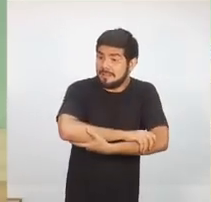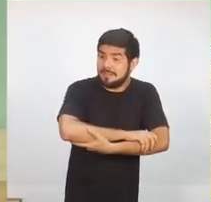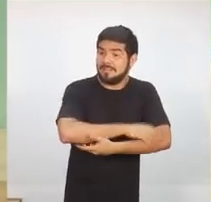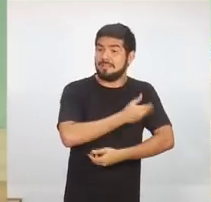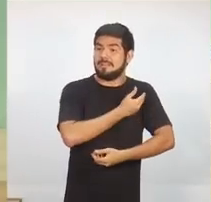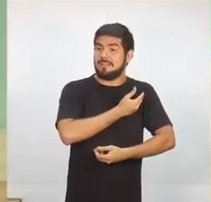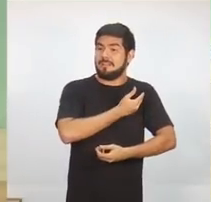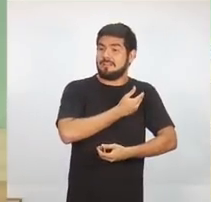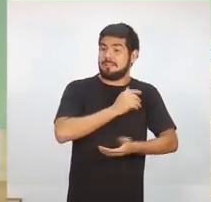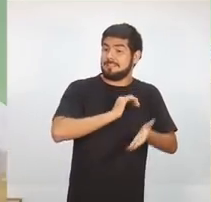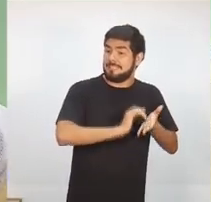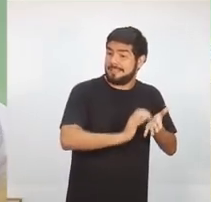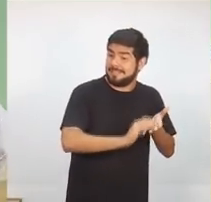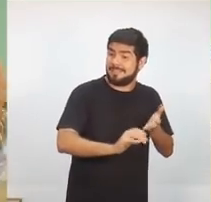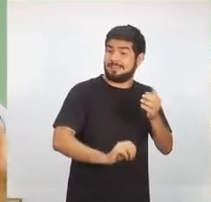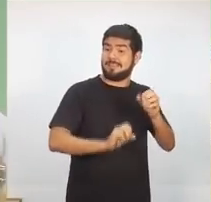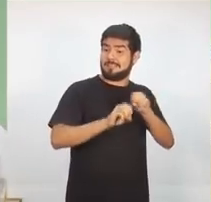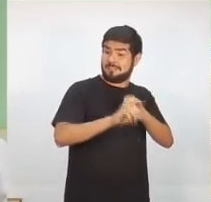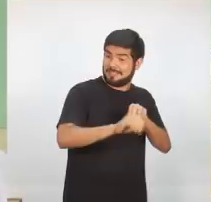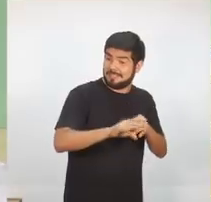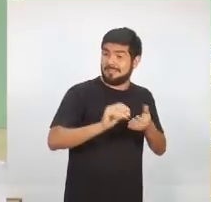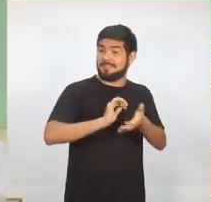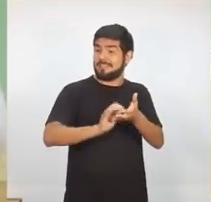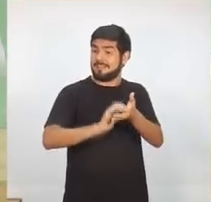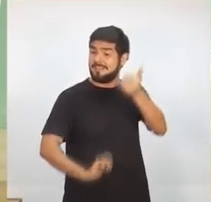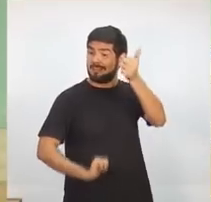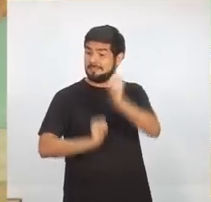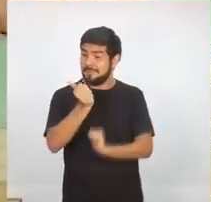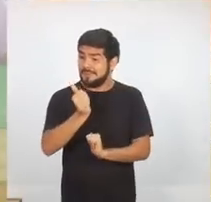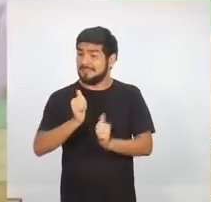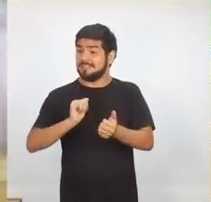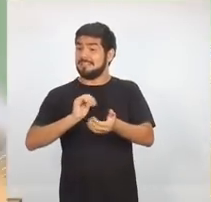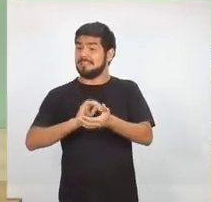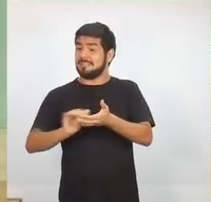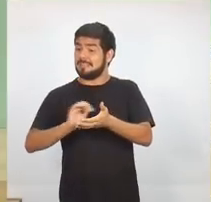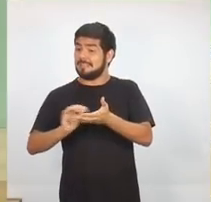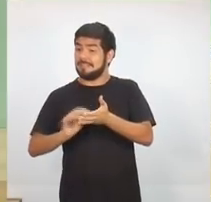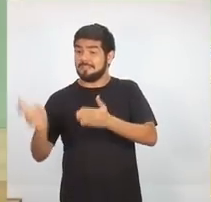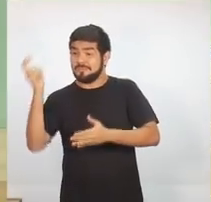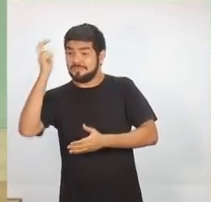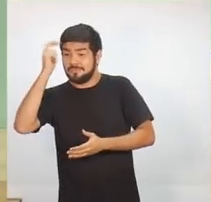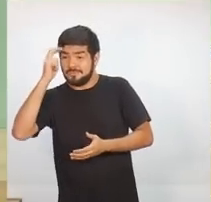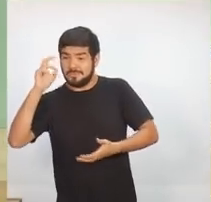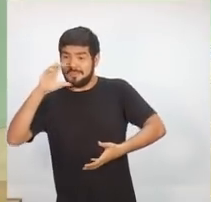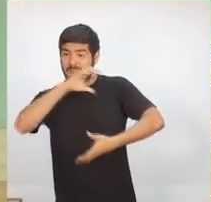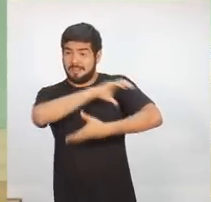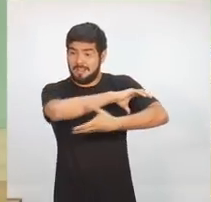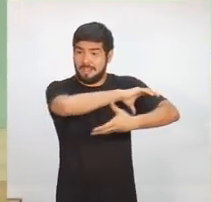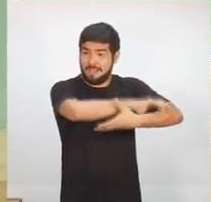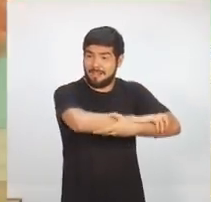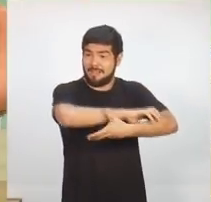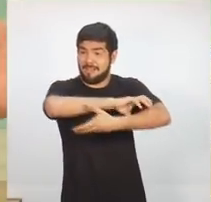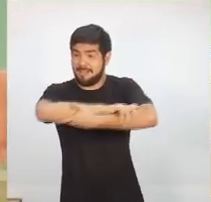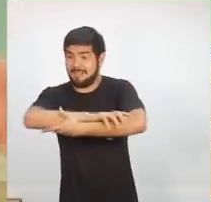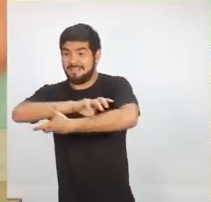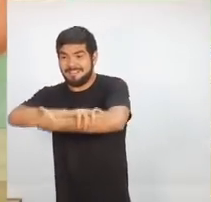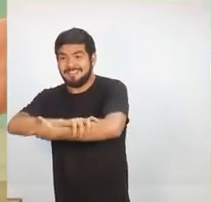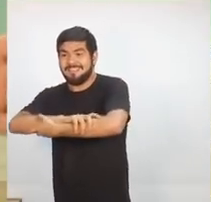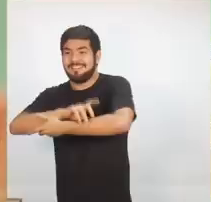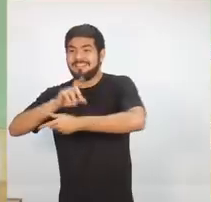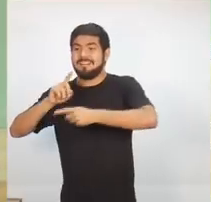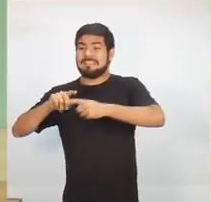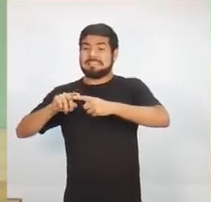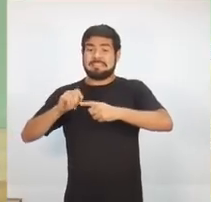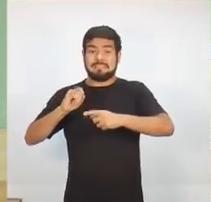Esporte, Secretaria de Ação Social, Secretaria de Cultura, para que a gente possa, mesmo na hora da